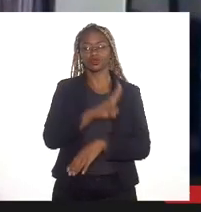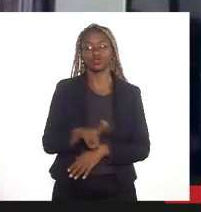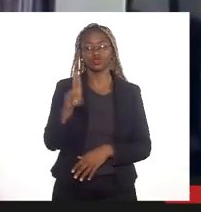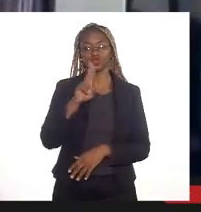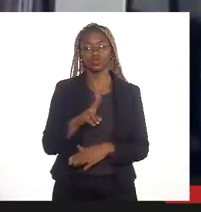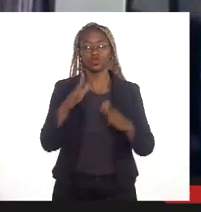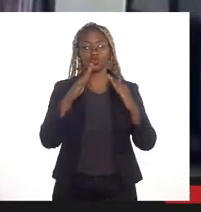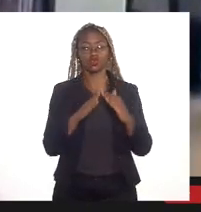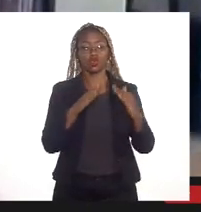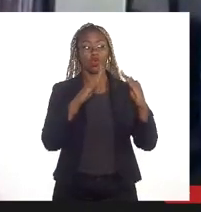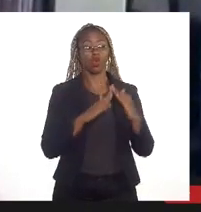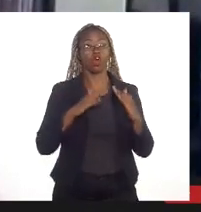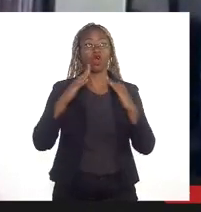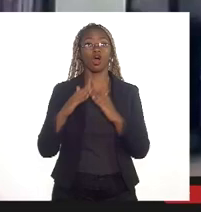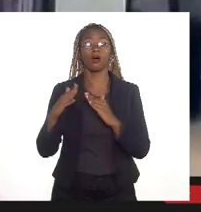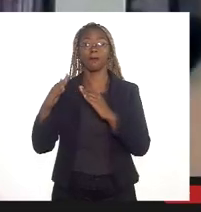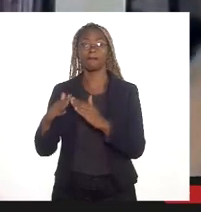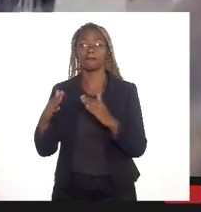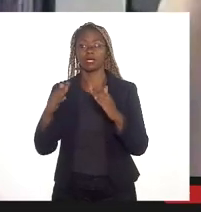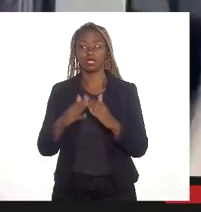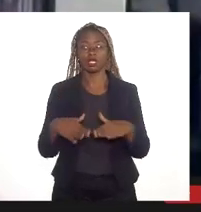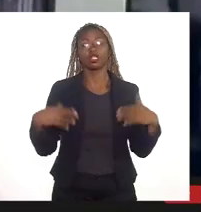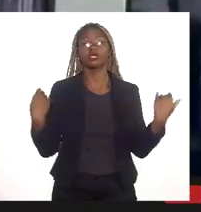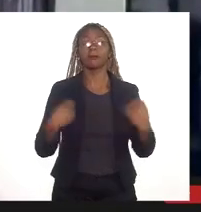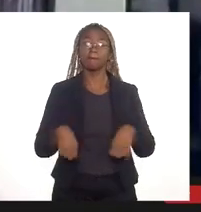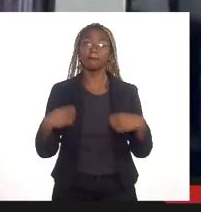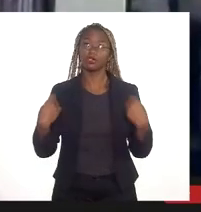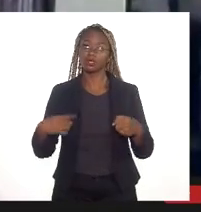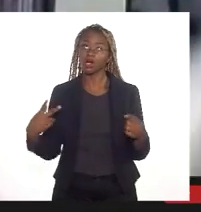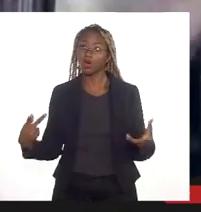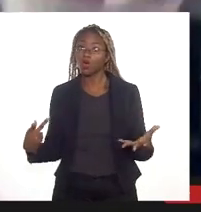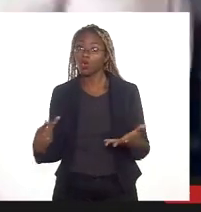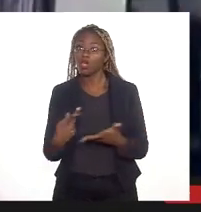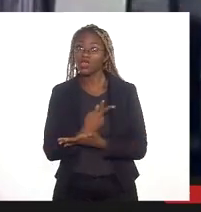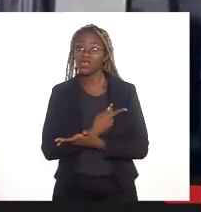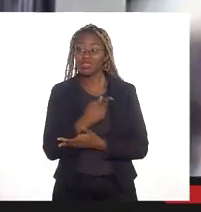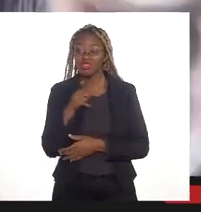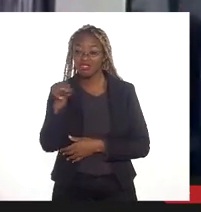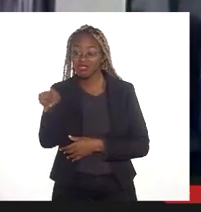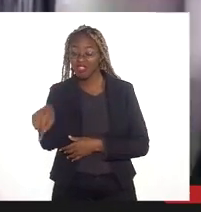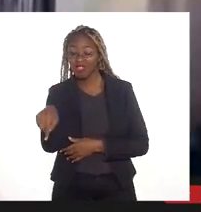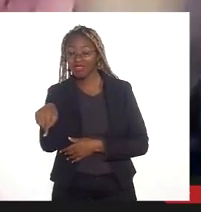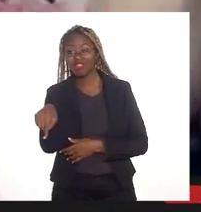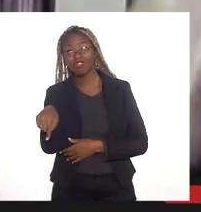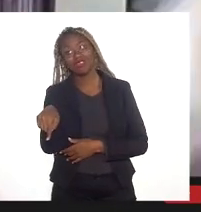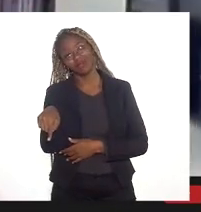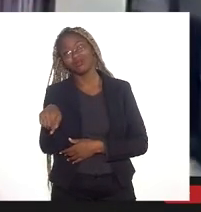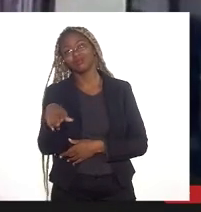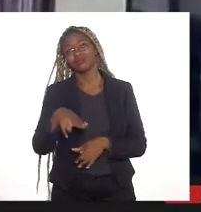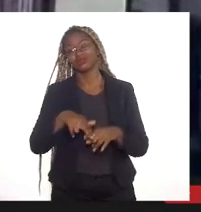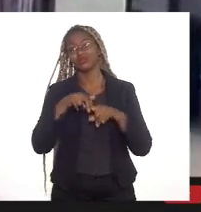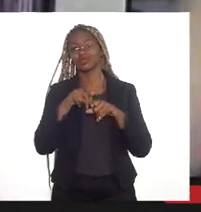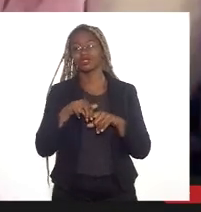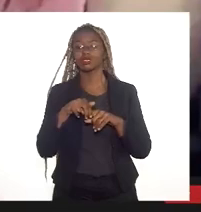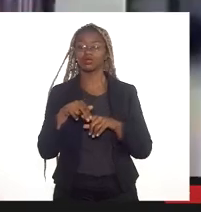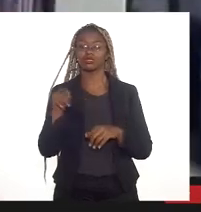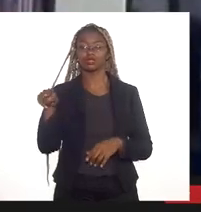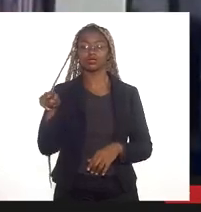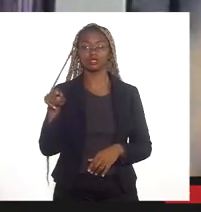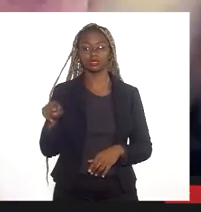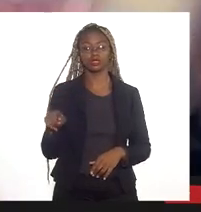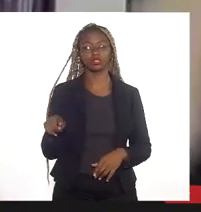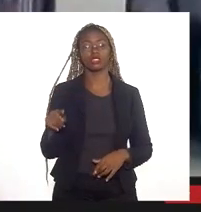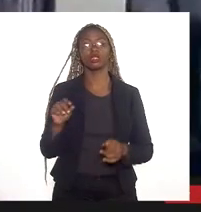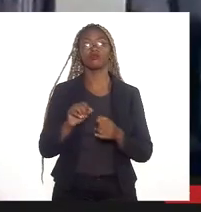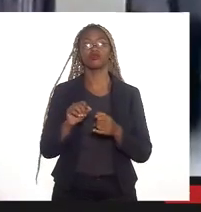ocupação do solo, como que deveria acontecer por conta exatamente do assentamento ou da